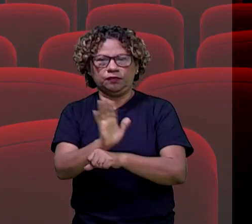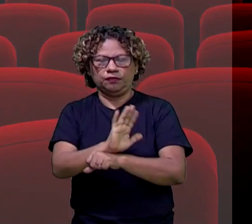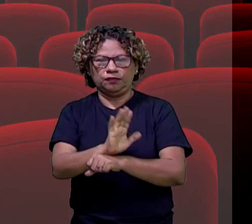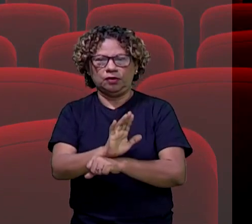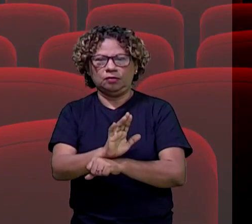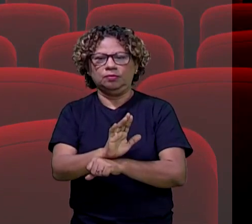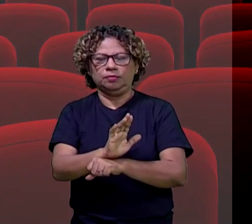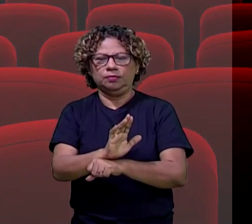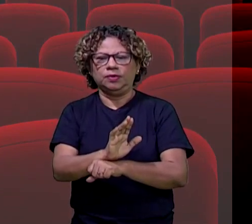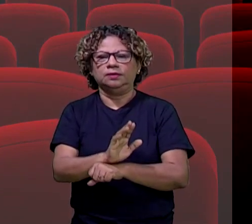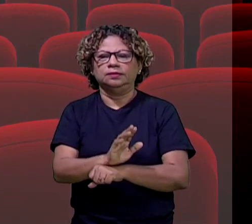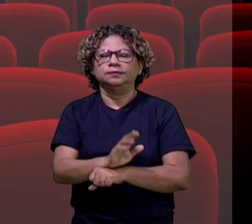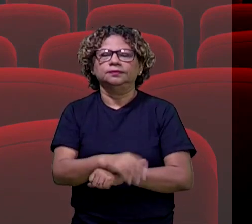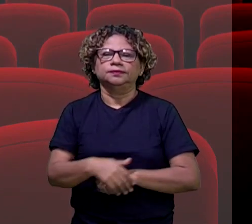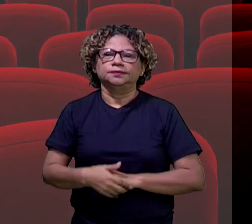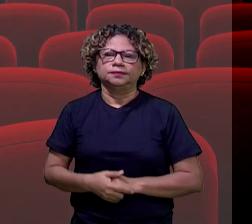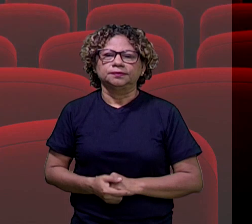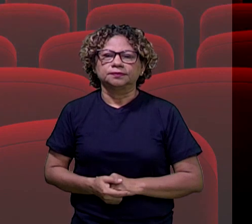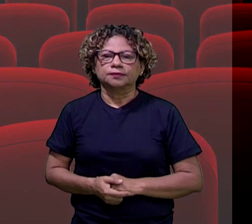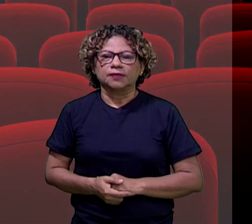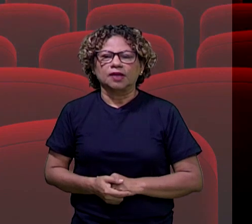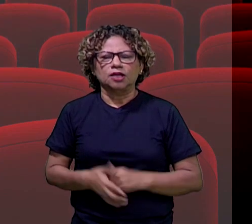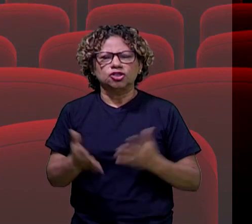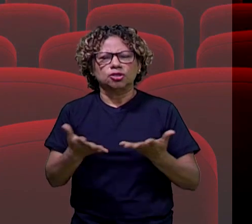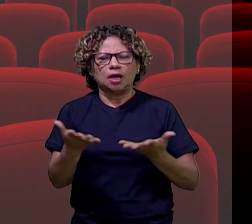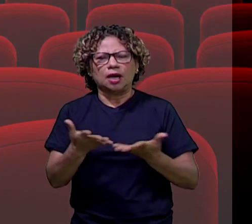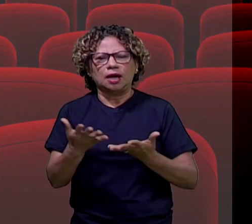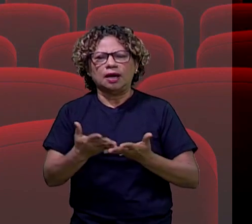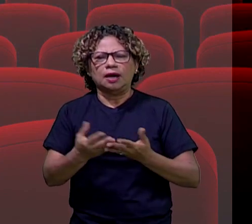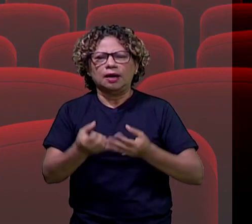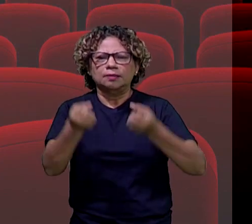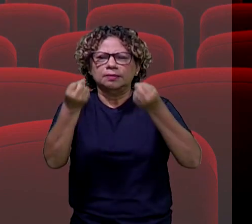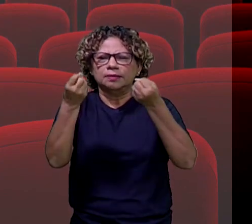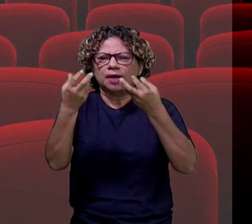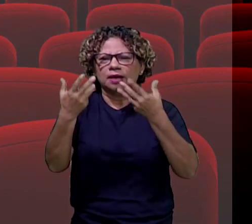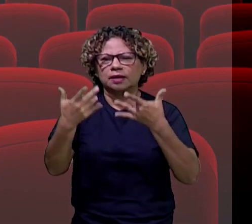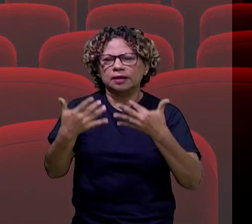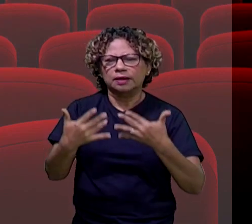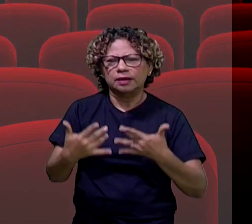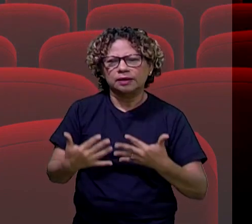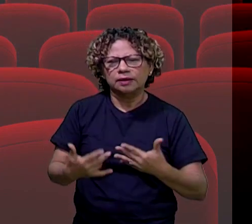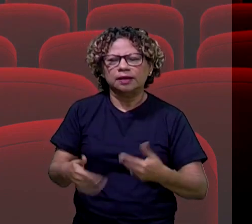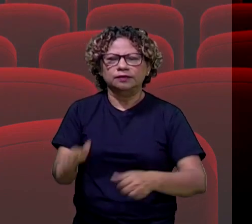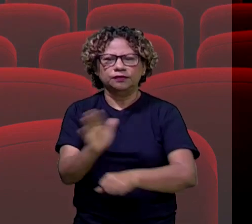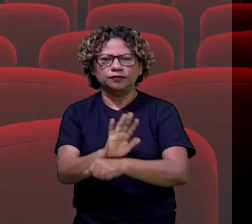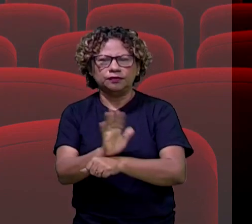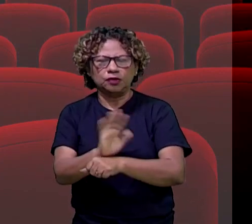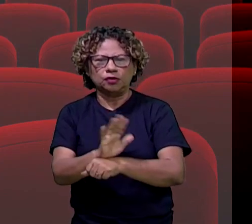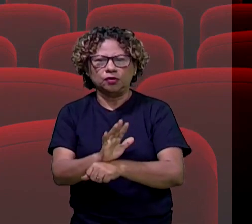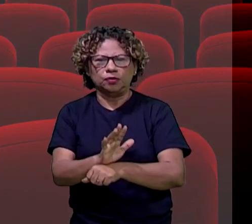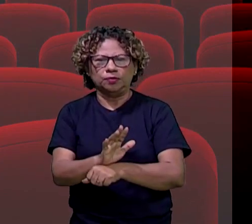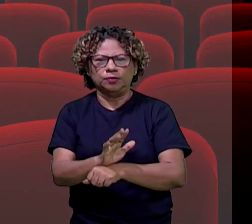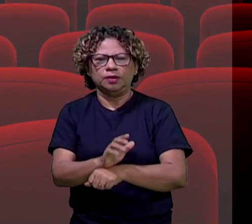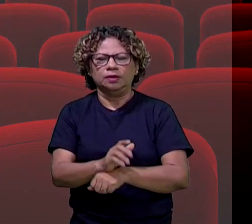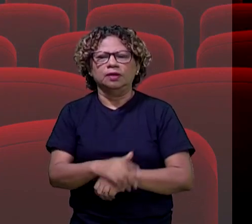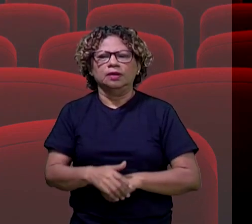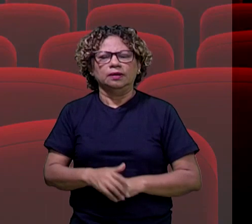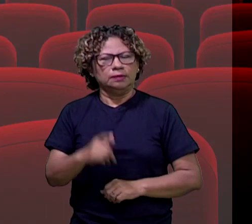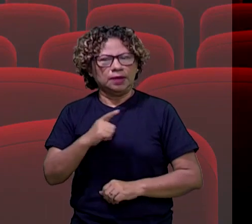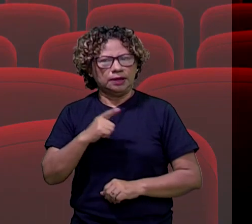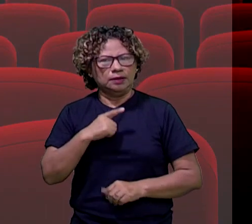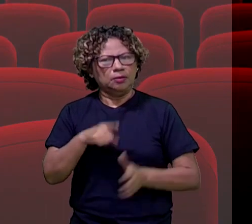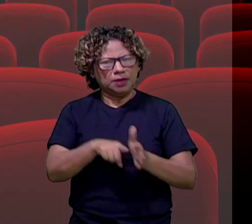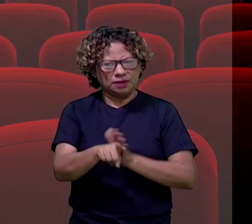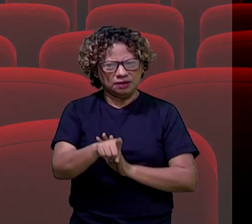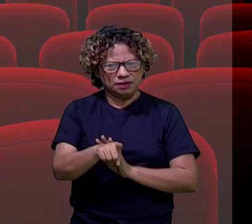bom? Falamos muito aqui sobre filmes de matemática, lançamos desafios. Agora, qual é a pergunta? Será que